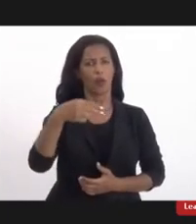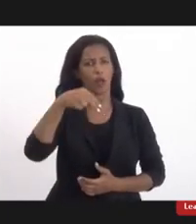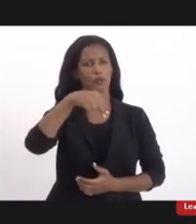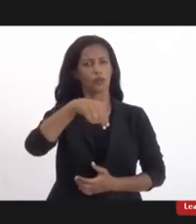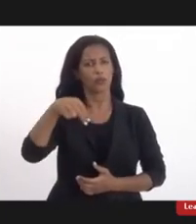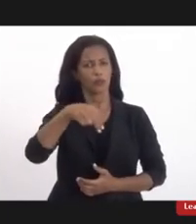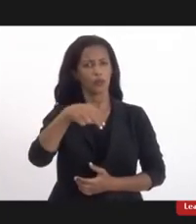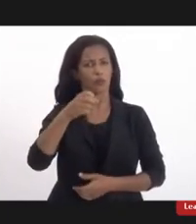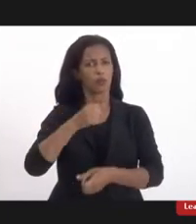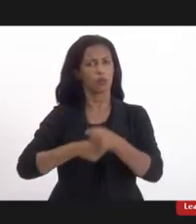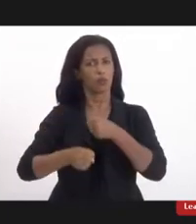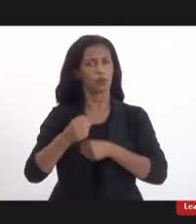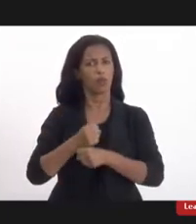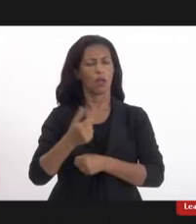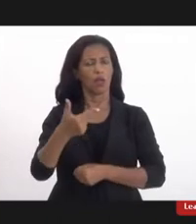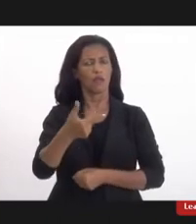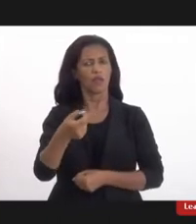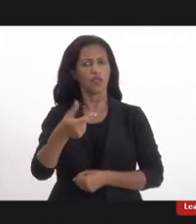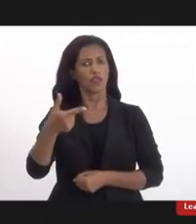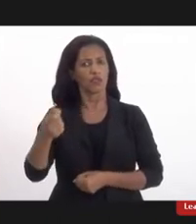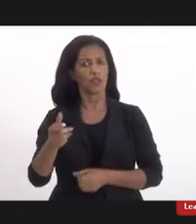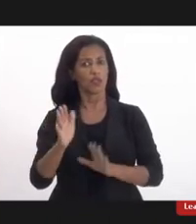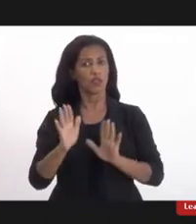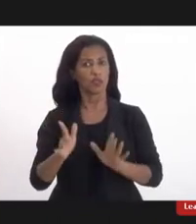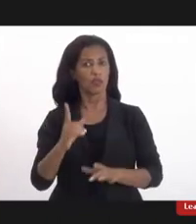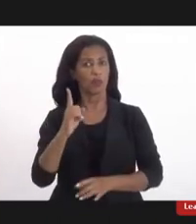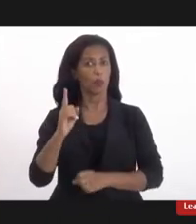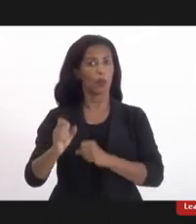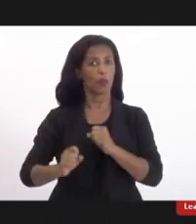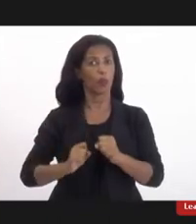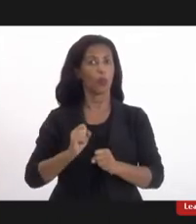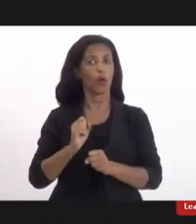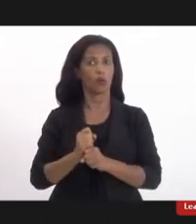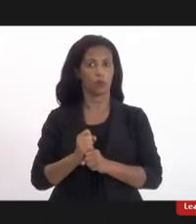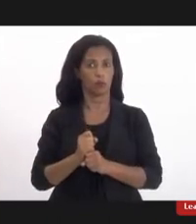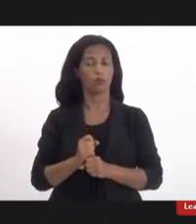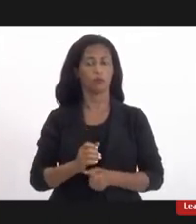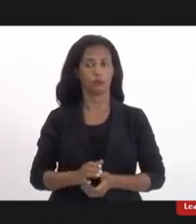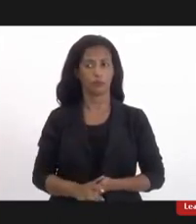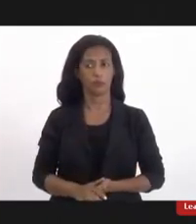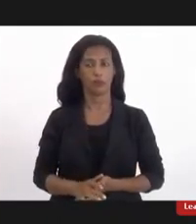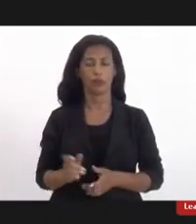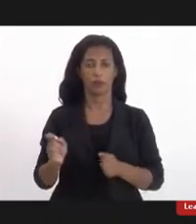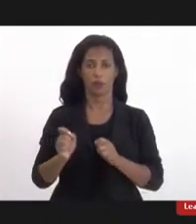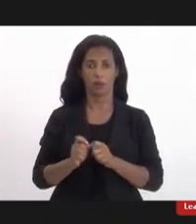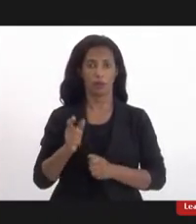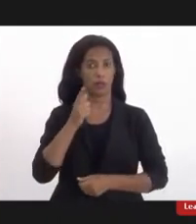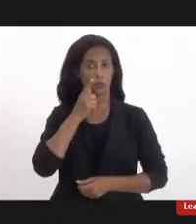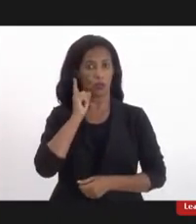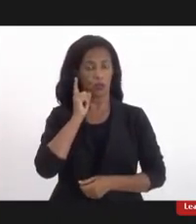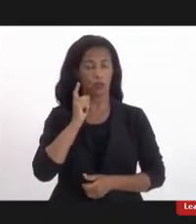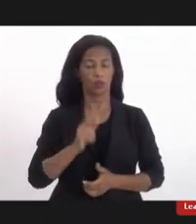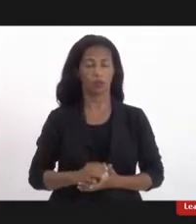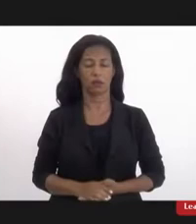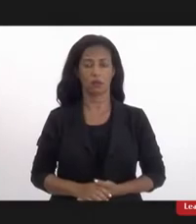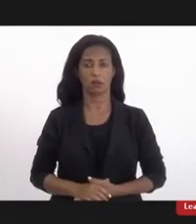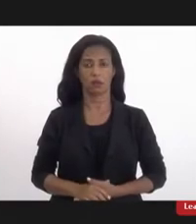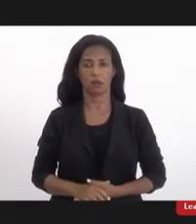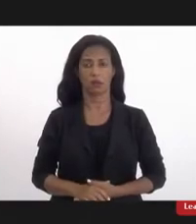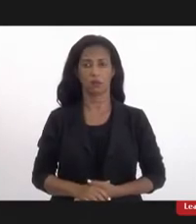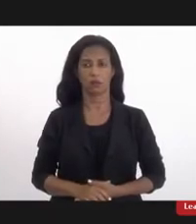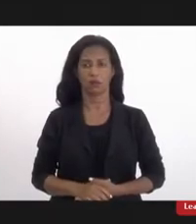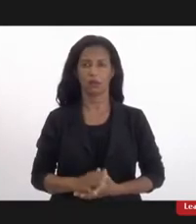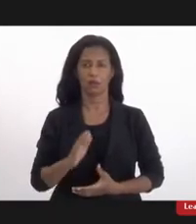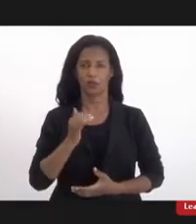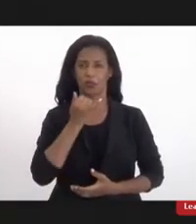2020 vai fazer já fez né tá fazendo um ano fez um ano ontem ontem ontem